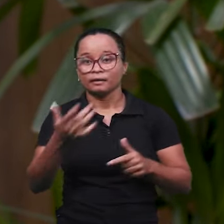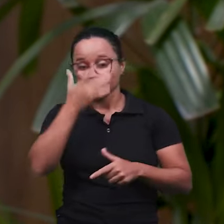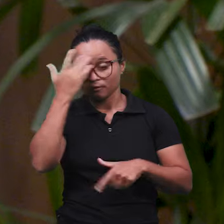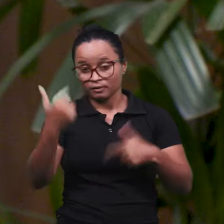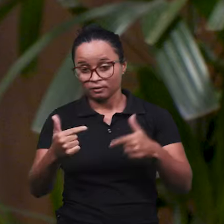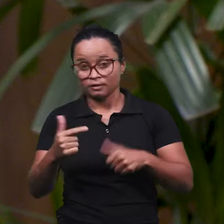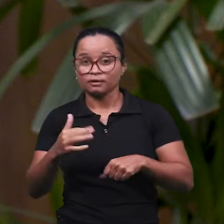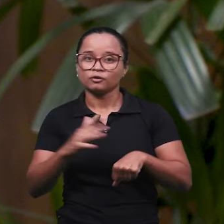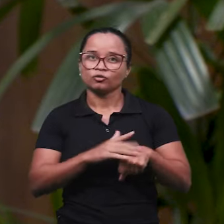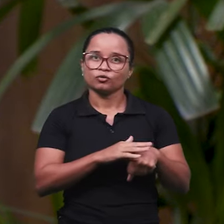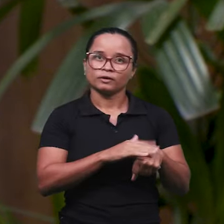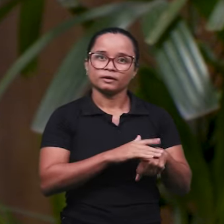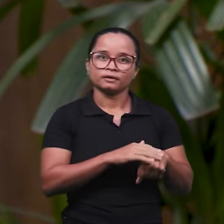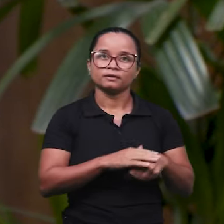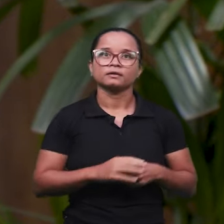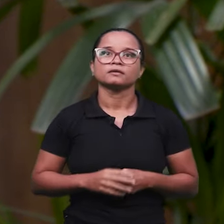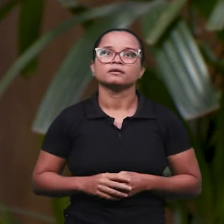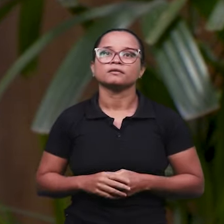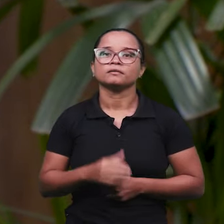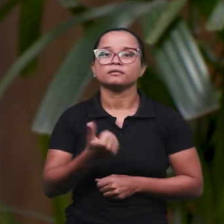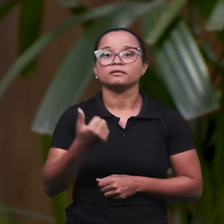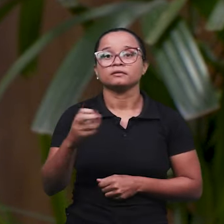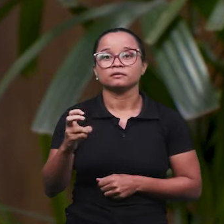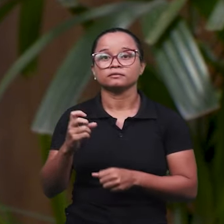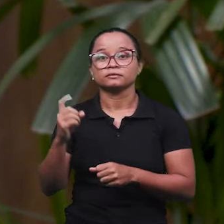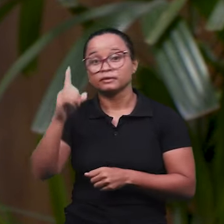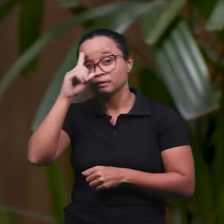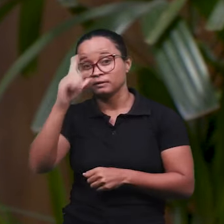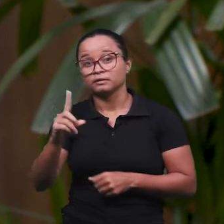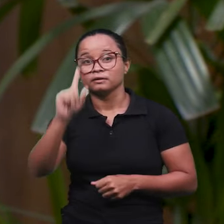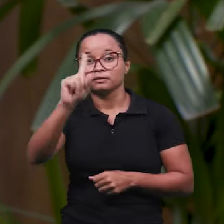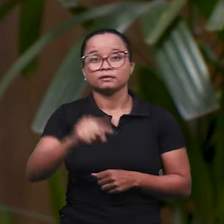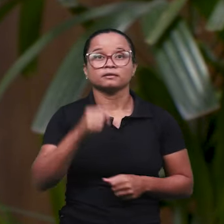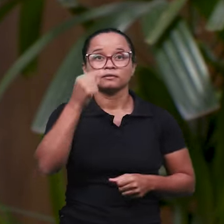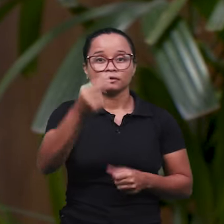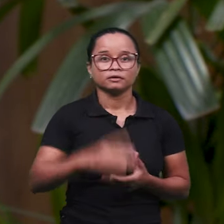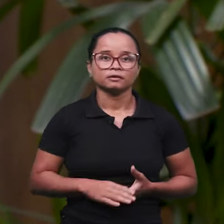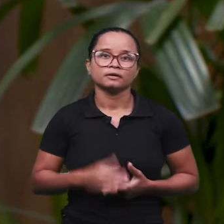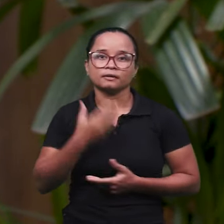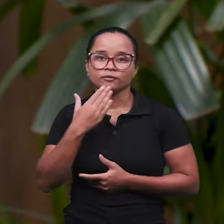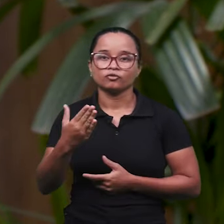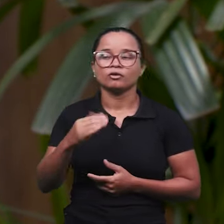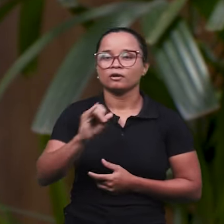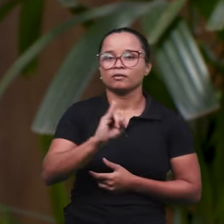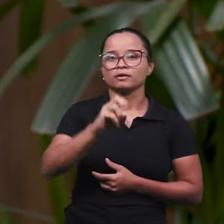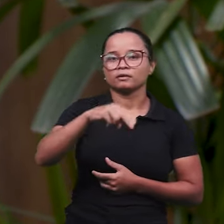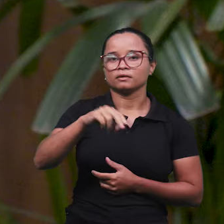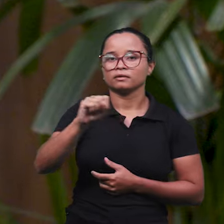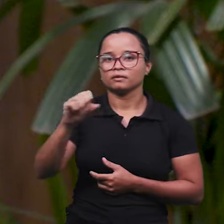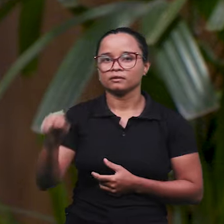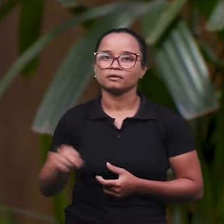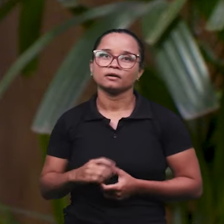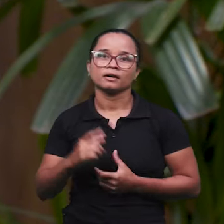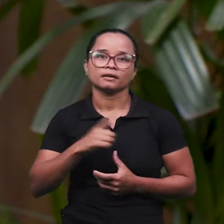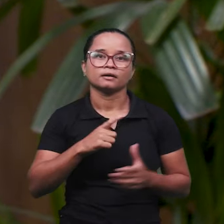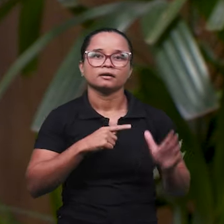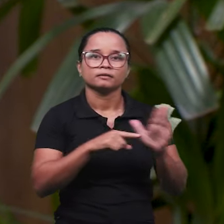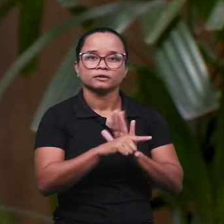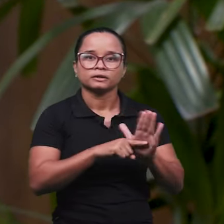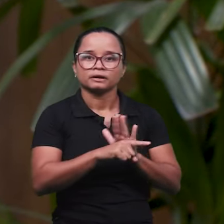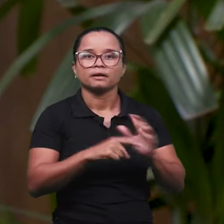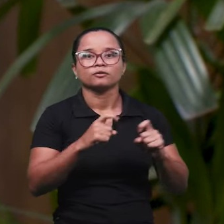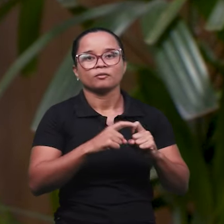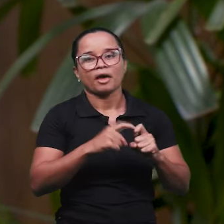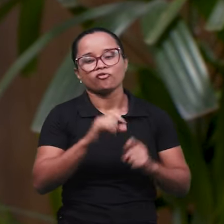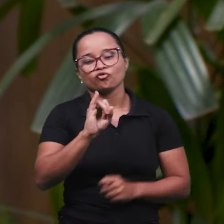CLT, os 15 primeiros dias, quem paga é a empresa, é o empregador, e depois tem que recorrer ao INSS, marcar um aperício no INSS.